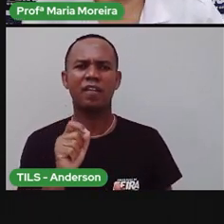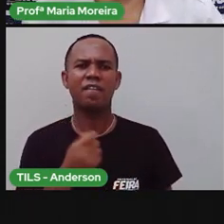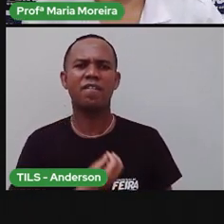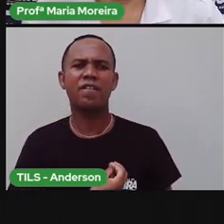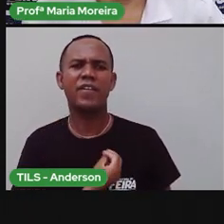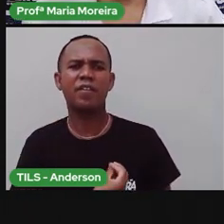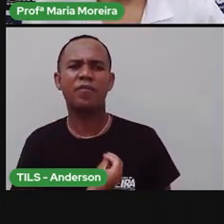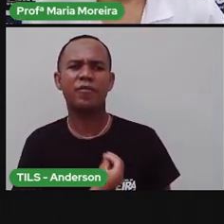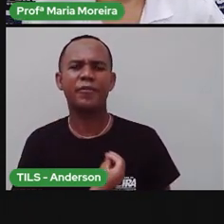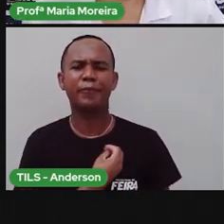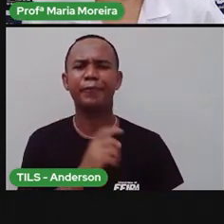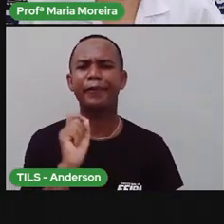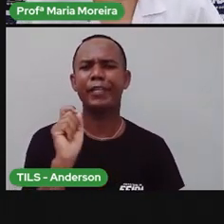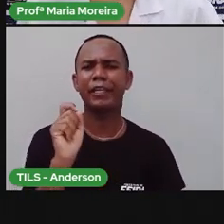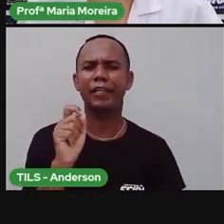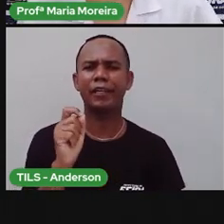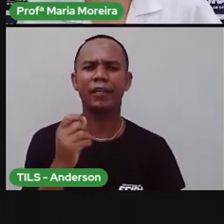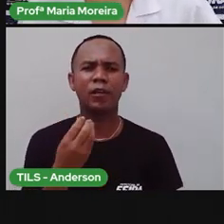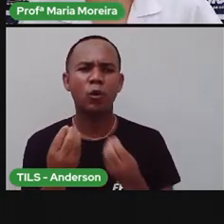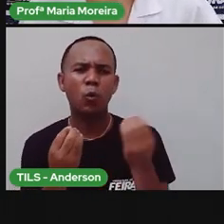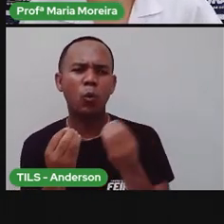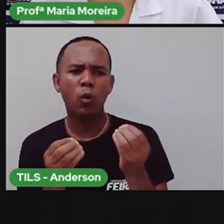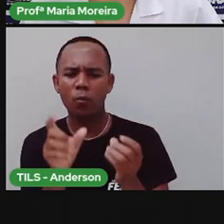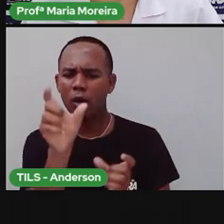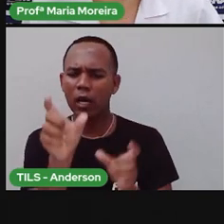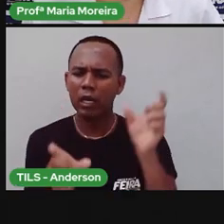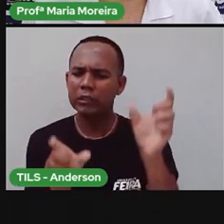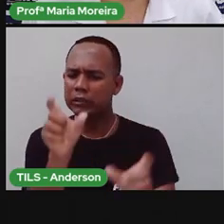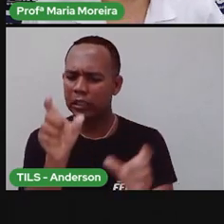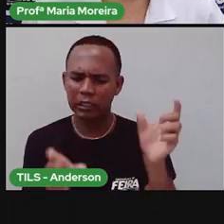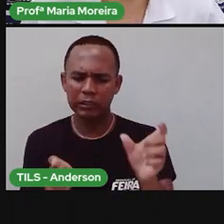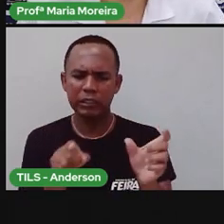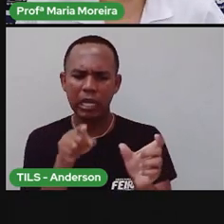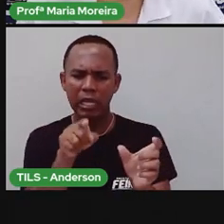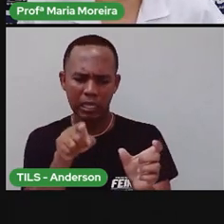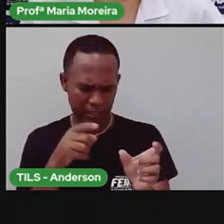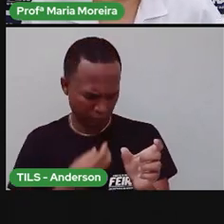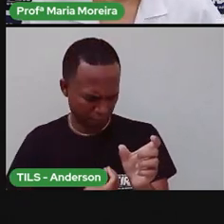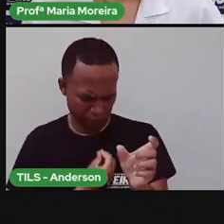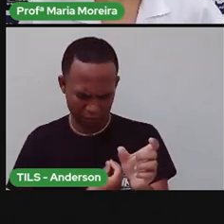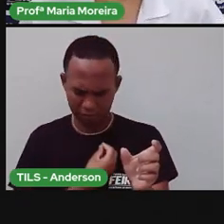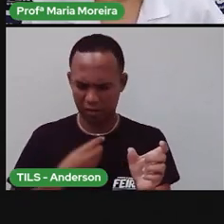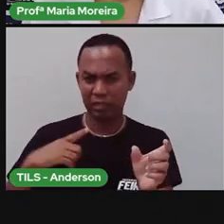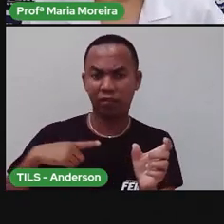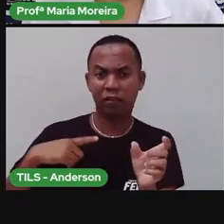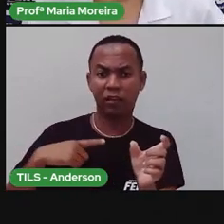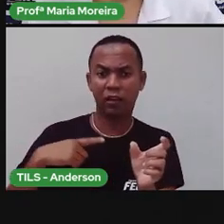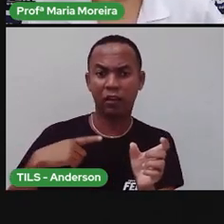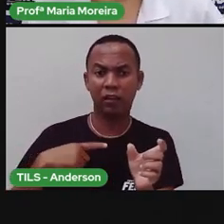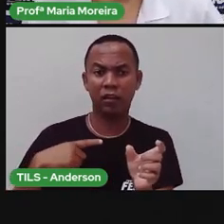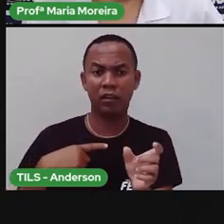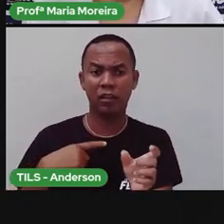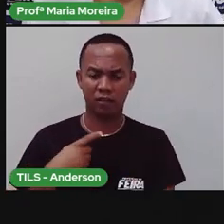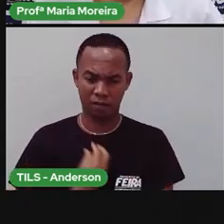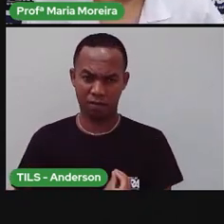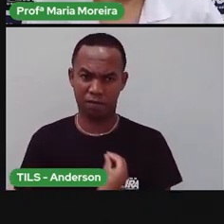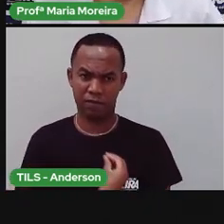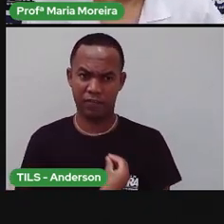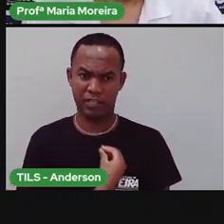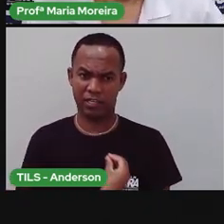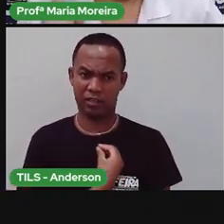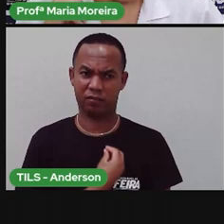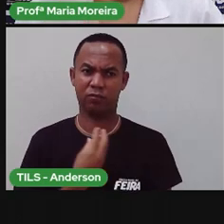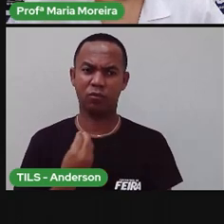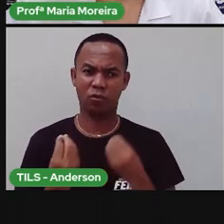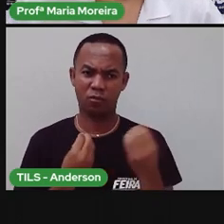vivo? Bom, que característica, né, um organismo não deve possuir para ser classificado como uma forma de